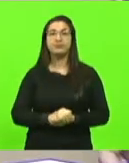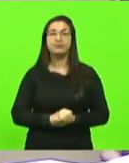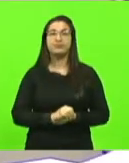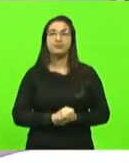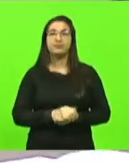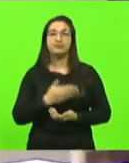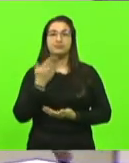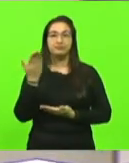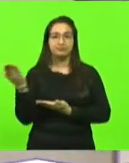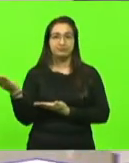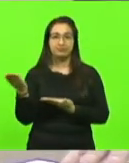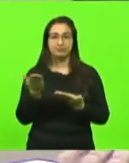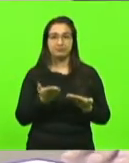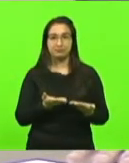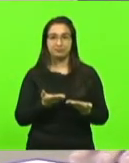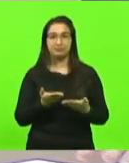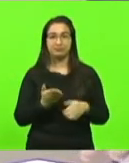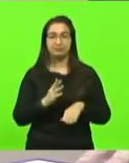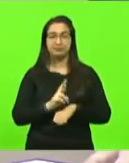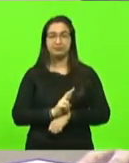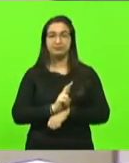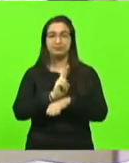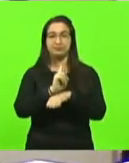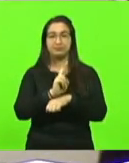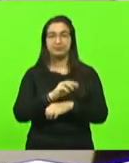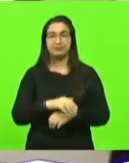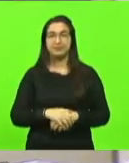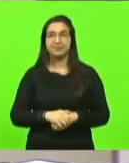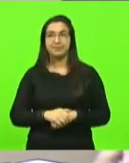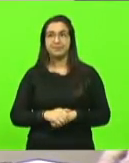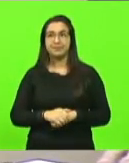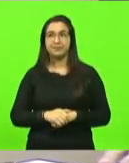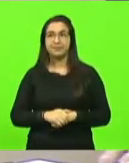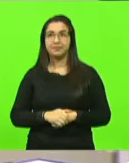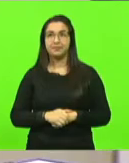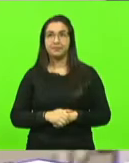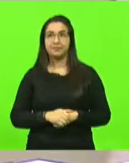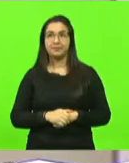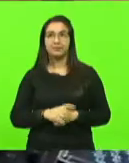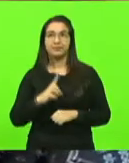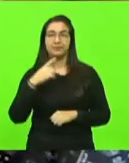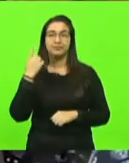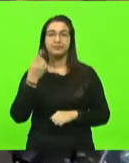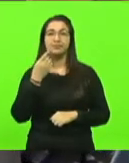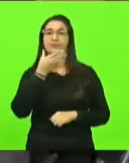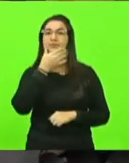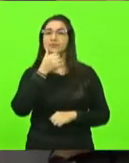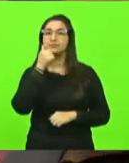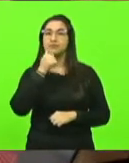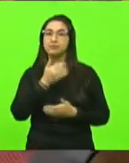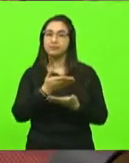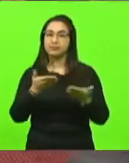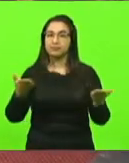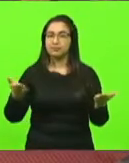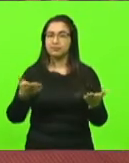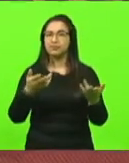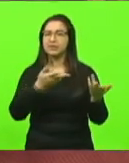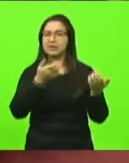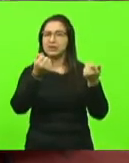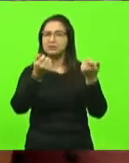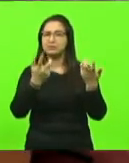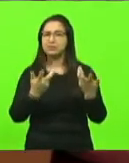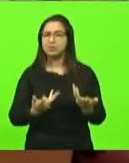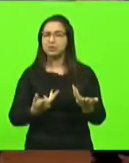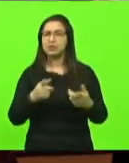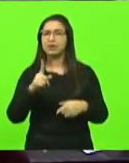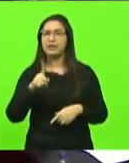Caropreso. Senhor presidente, senhoras e senhores deputados, esse projeto refere-se à denominação do